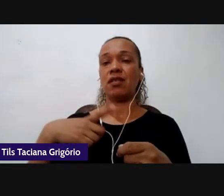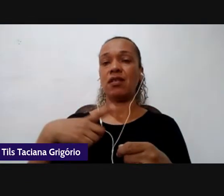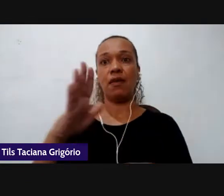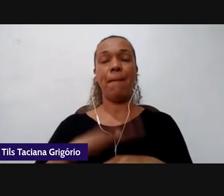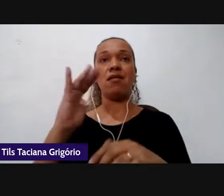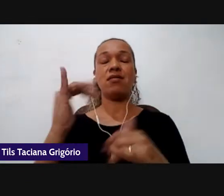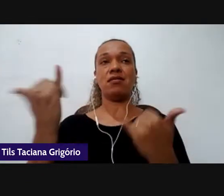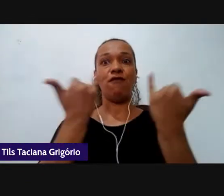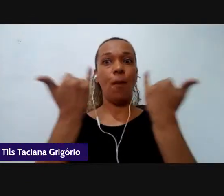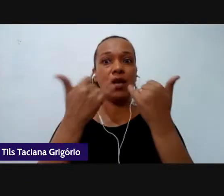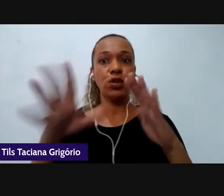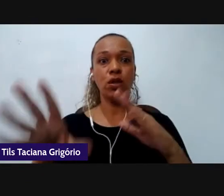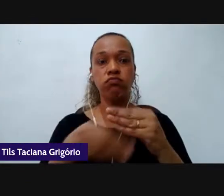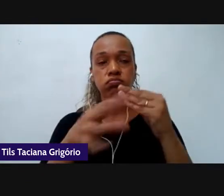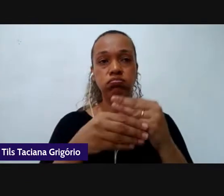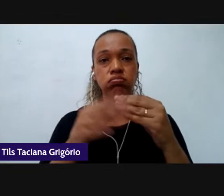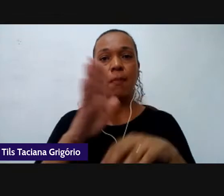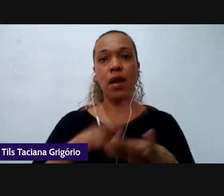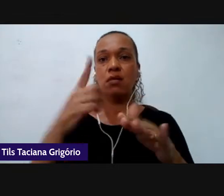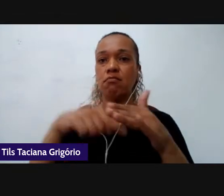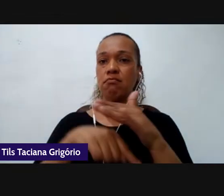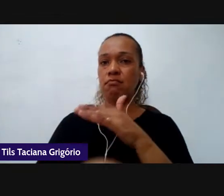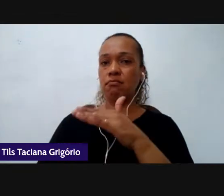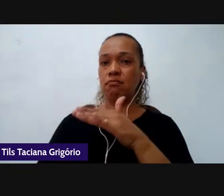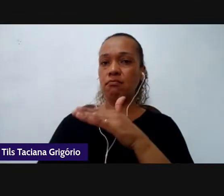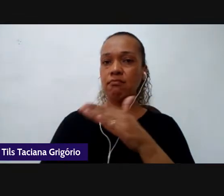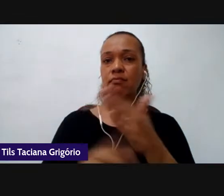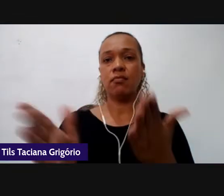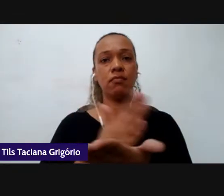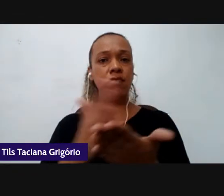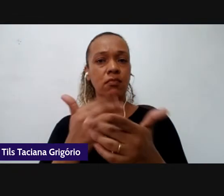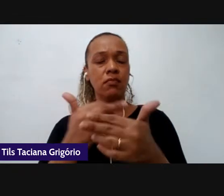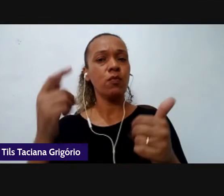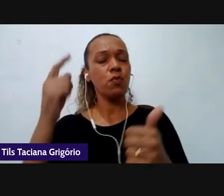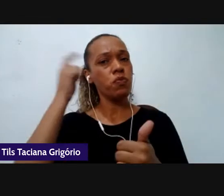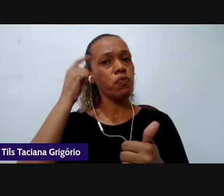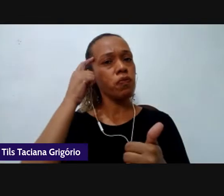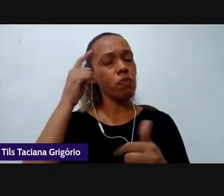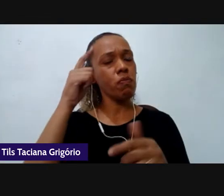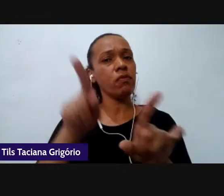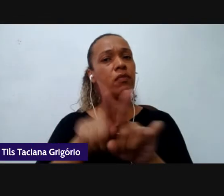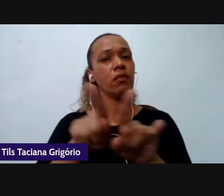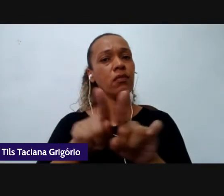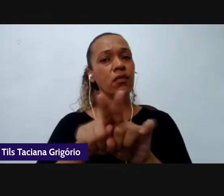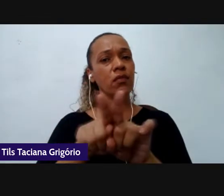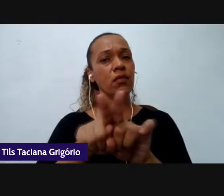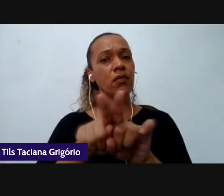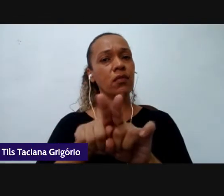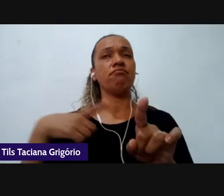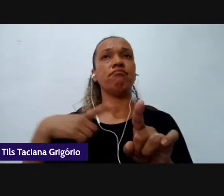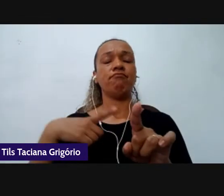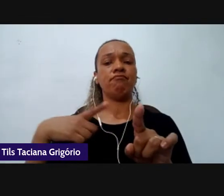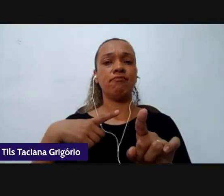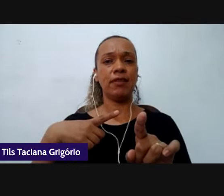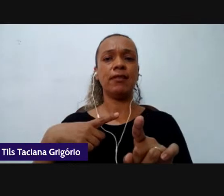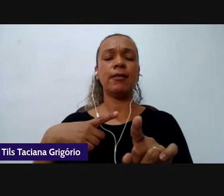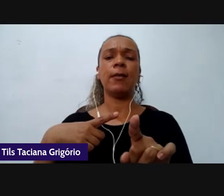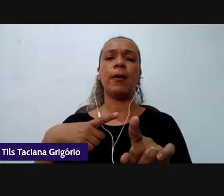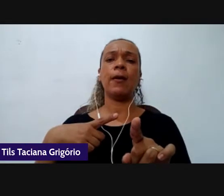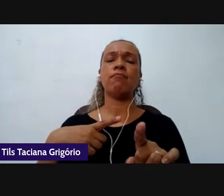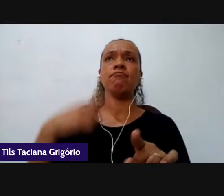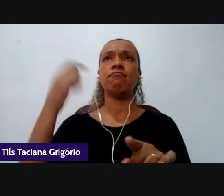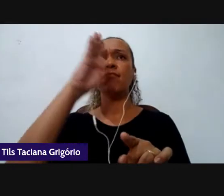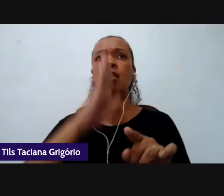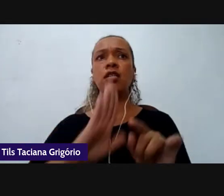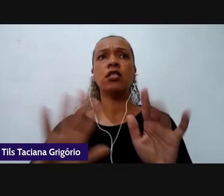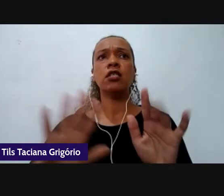né e aprofundamento em alguns aspectos eu penso que muito da base nacional comum curricular nós vamos construir na